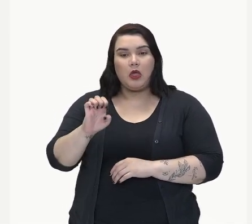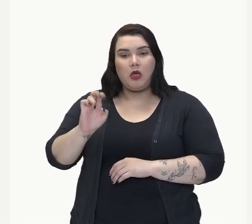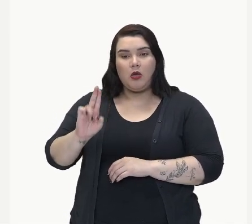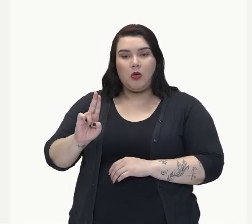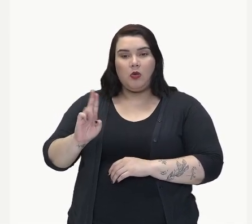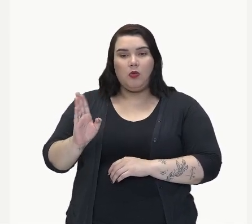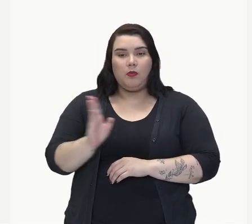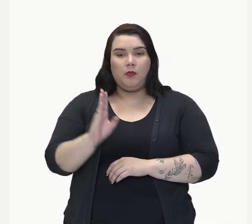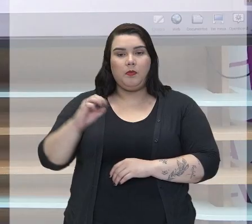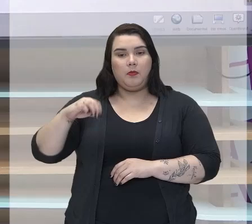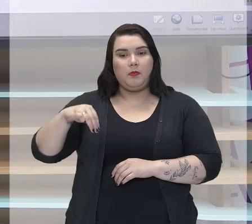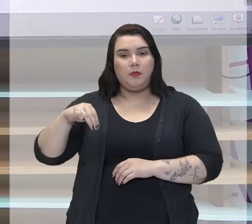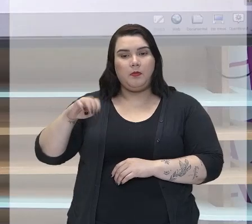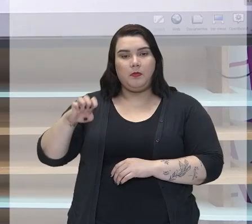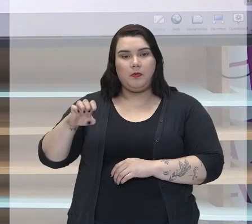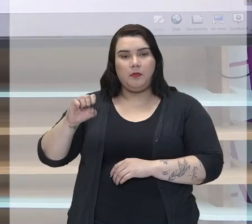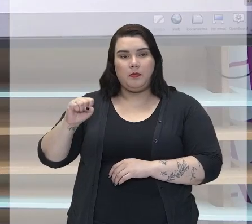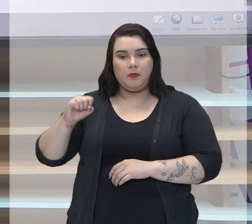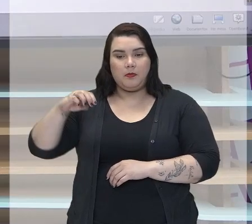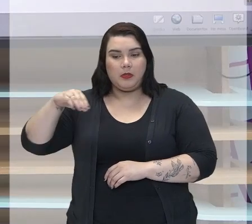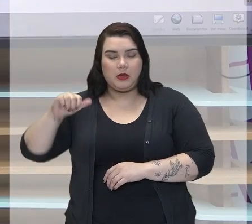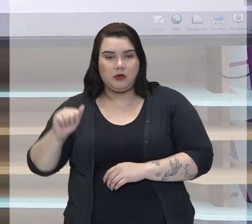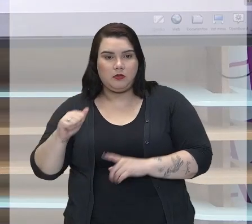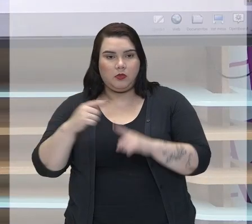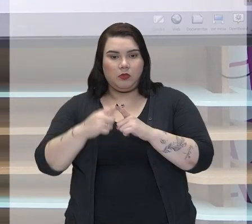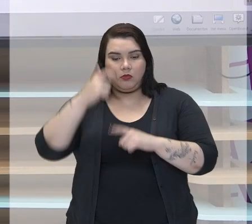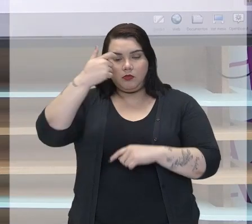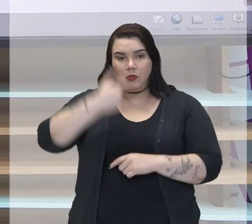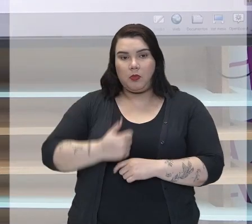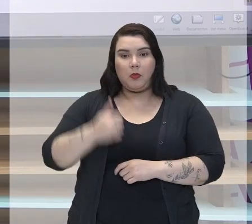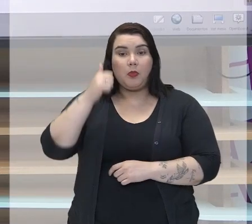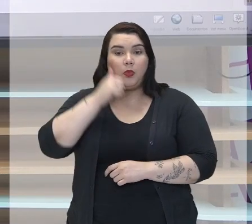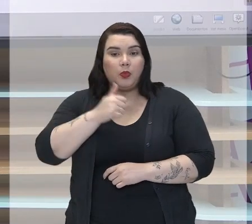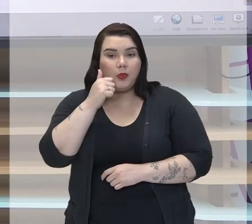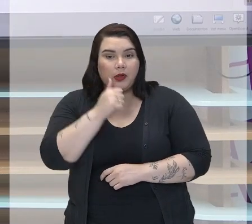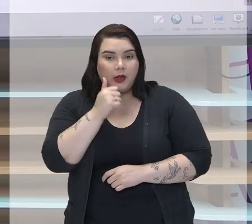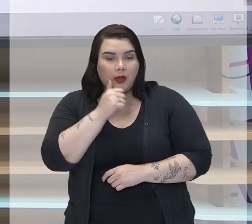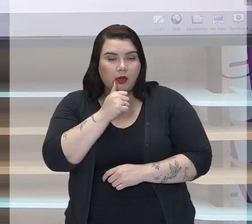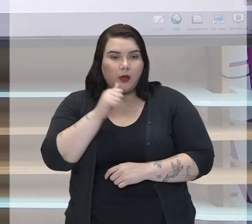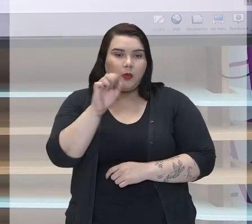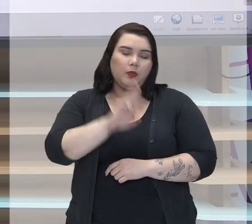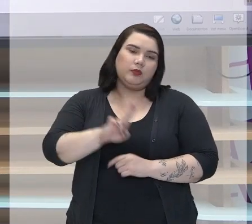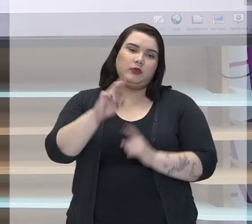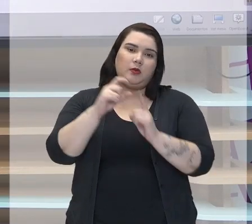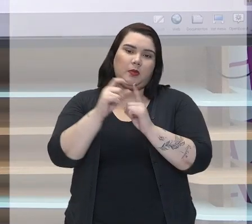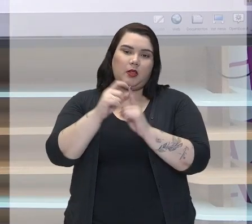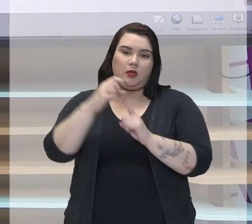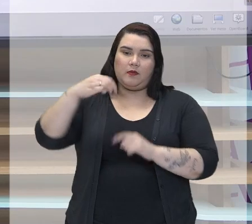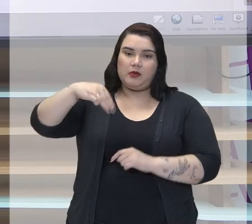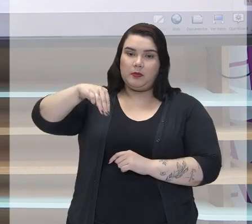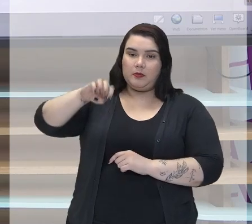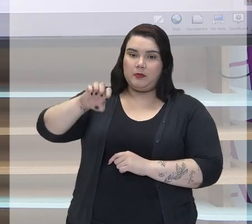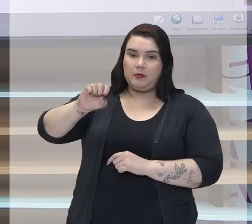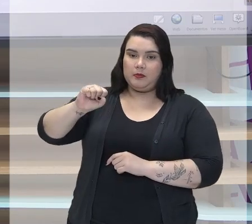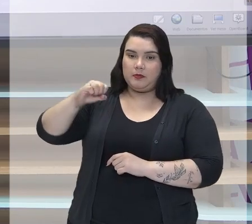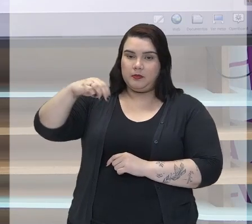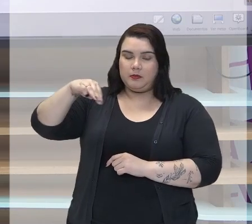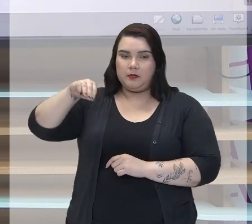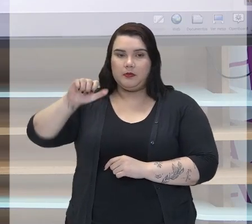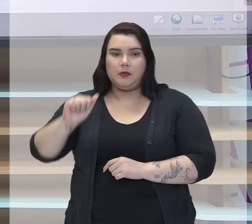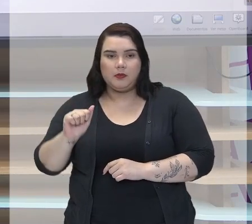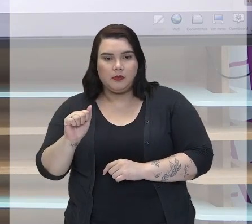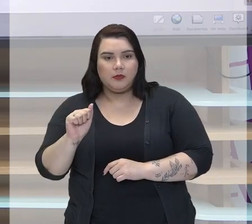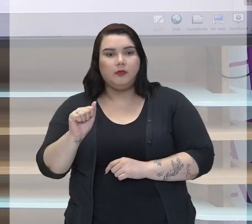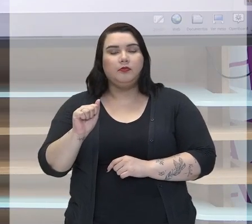Eu, feminino, gênero feminino, mulher. Eu mesma fiz